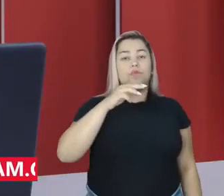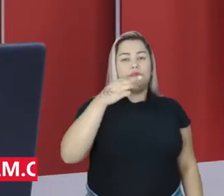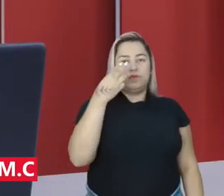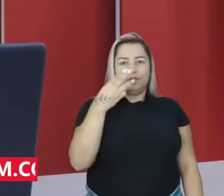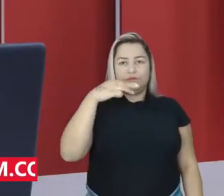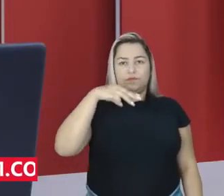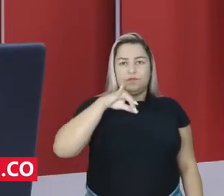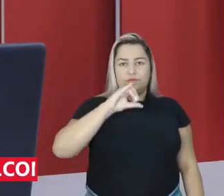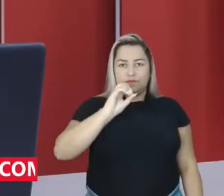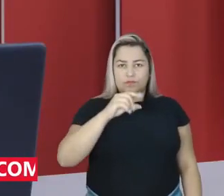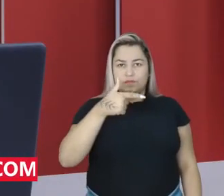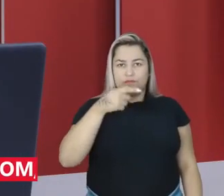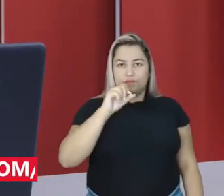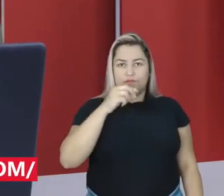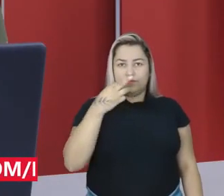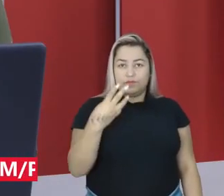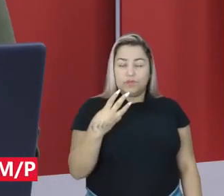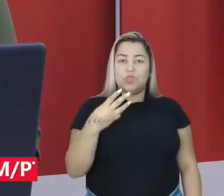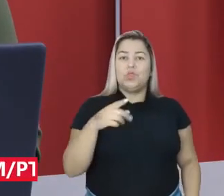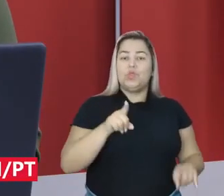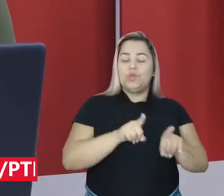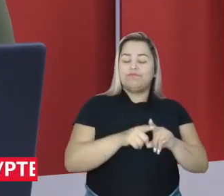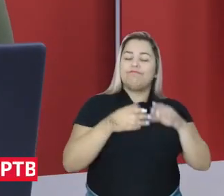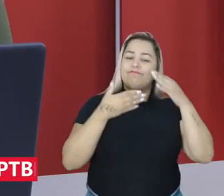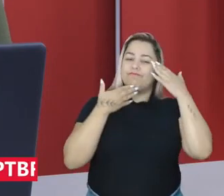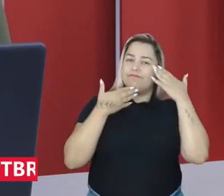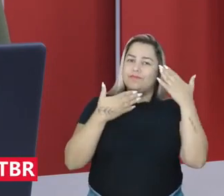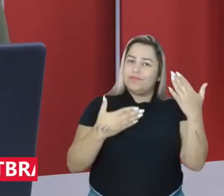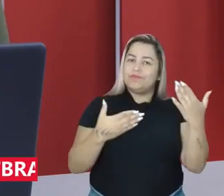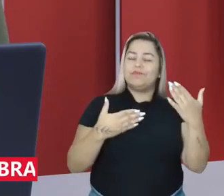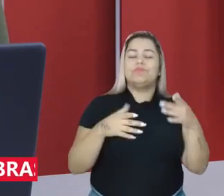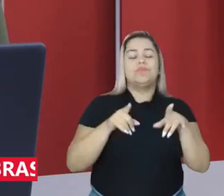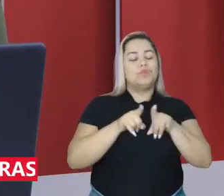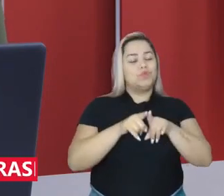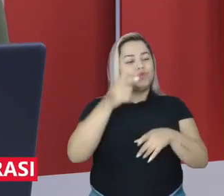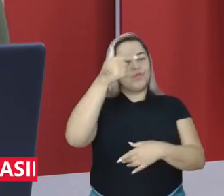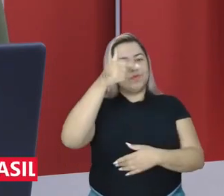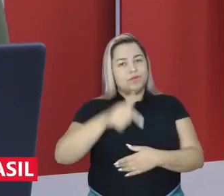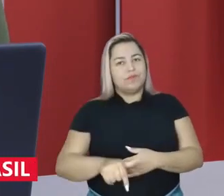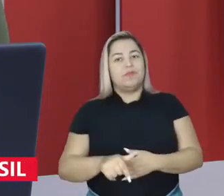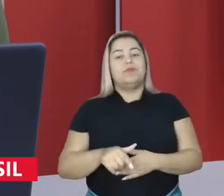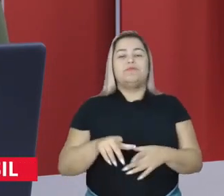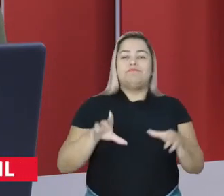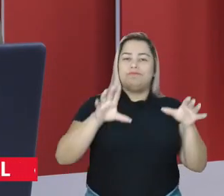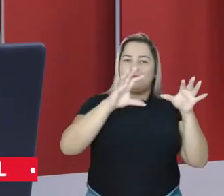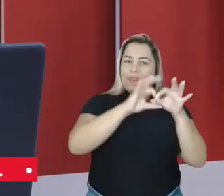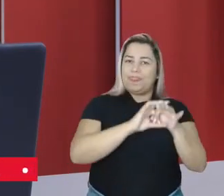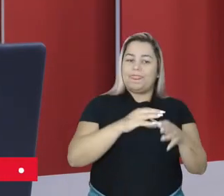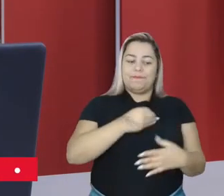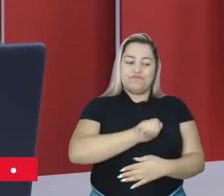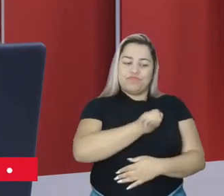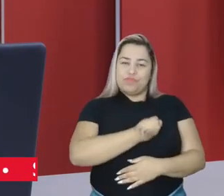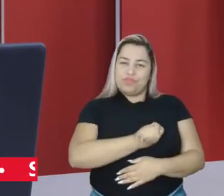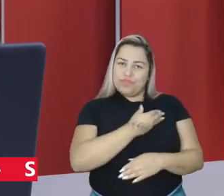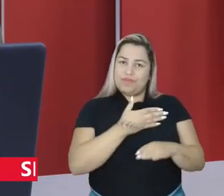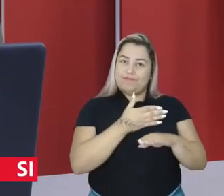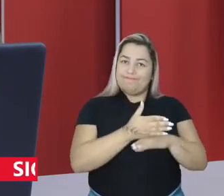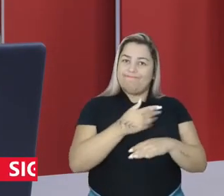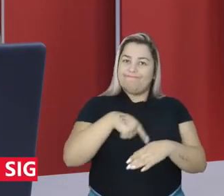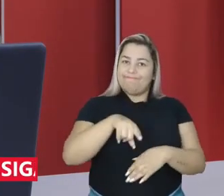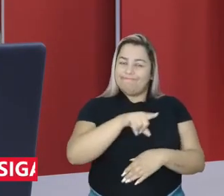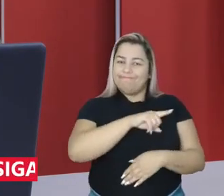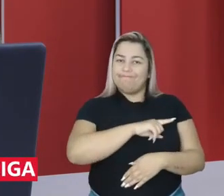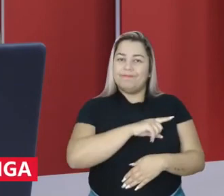de maio de 2023. Eu agradeço mais uma vez a sua companhia, a sua sintonia, a sua participação aqui com a gente